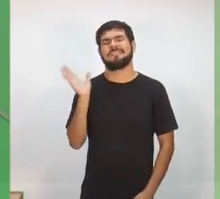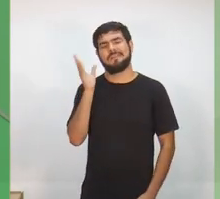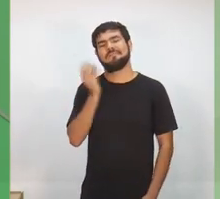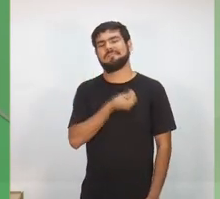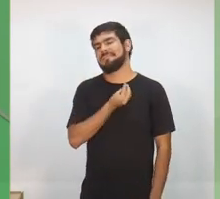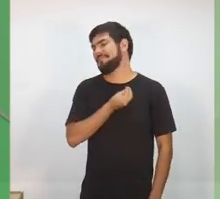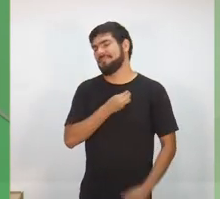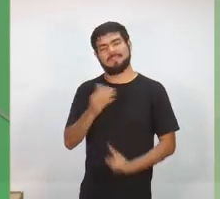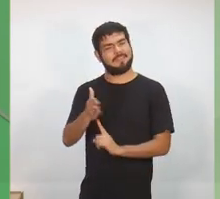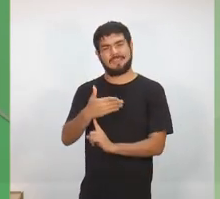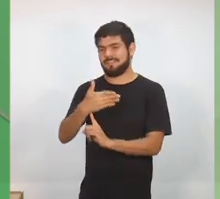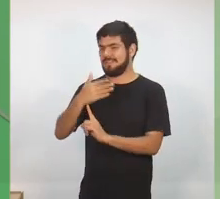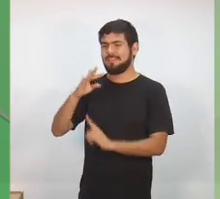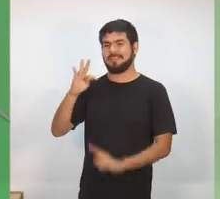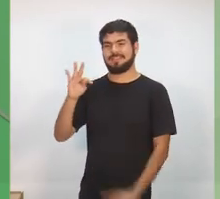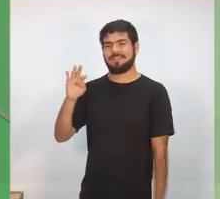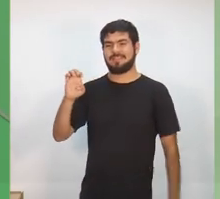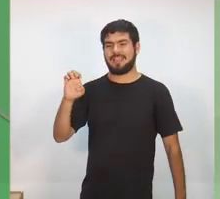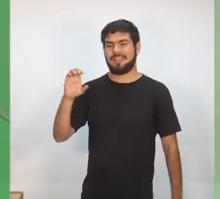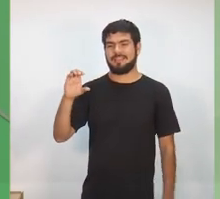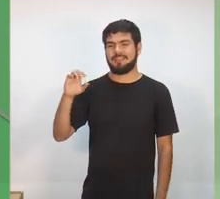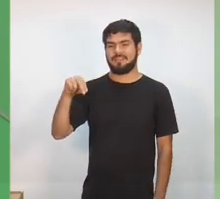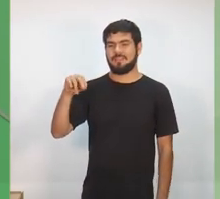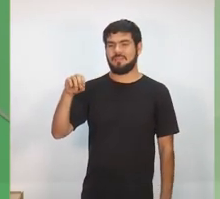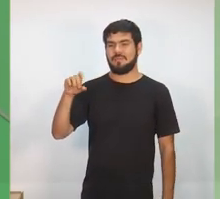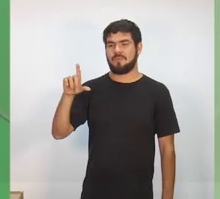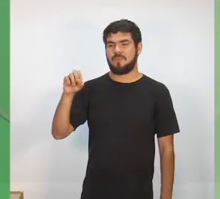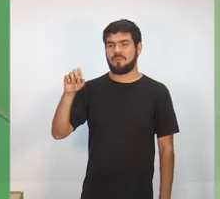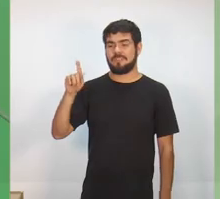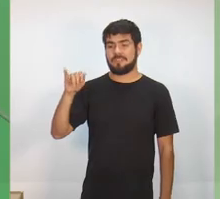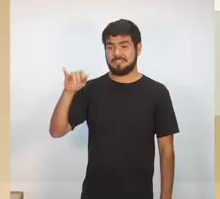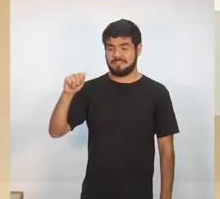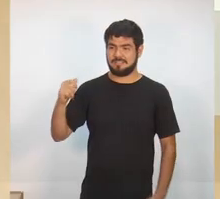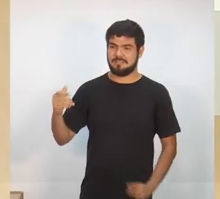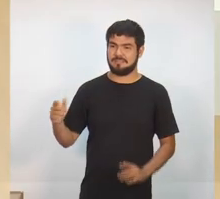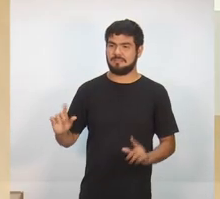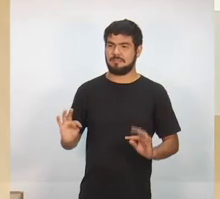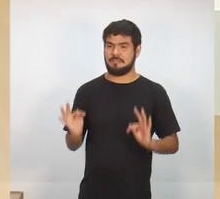vive sem a tecnologia e esse monitoramento pode ser feito por quem estiver lá.